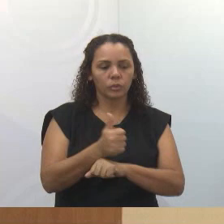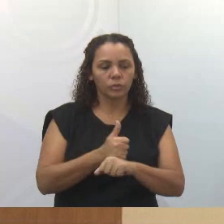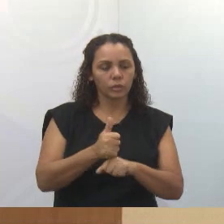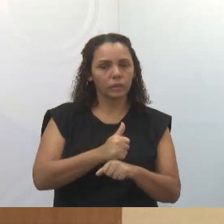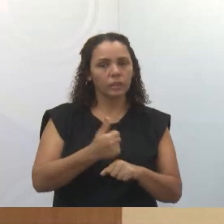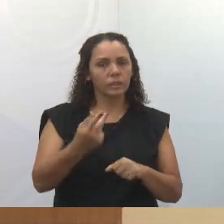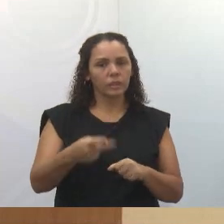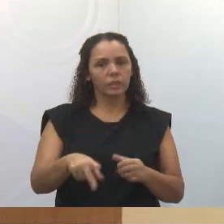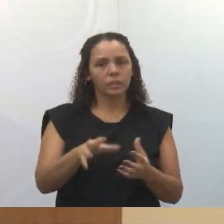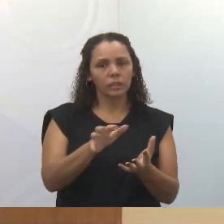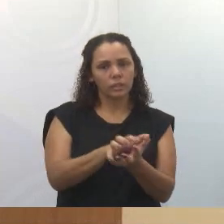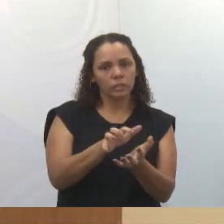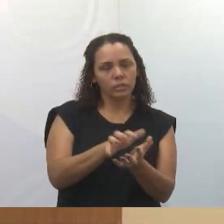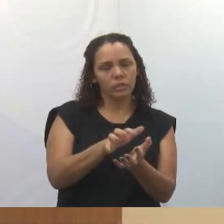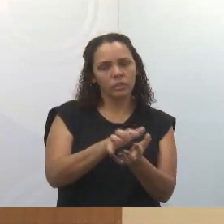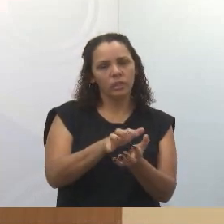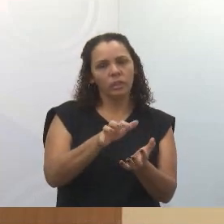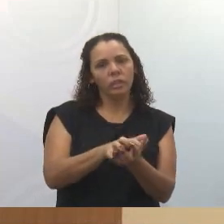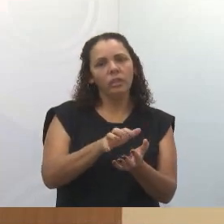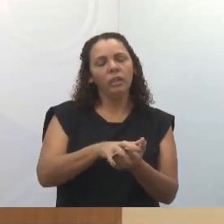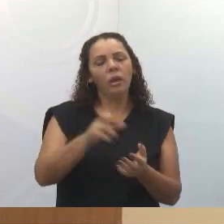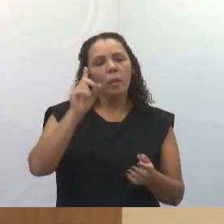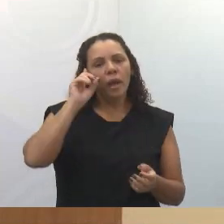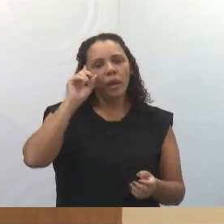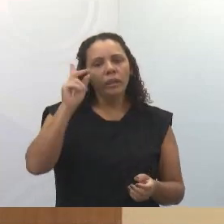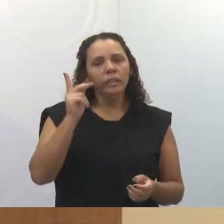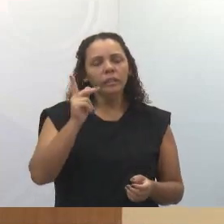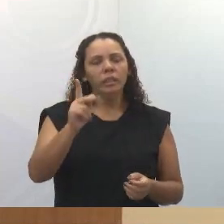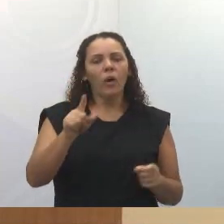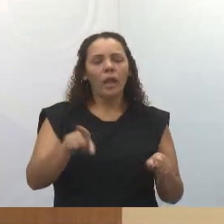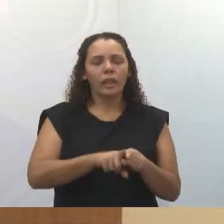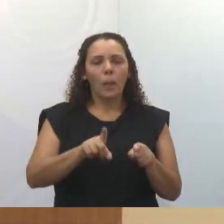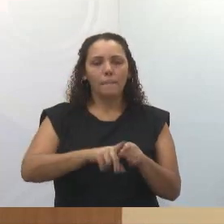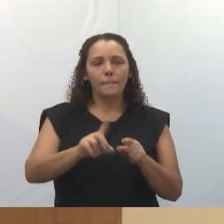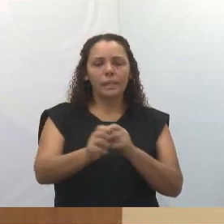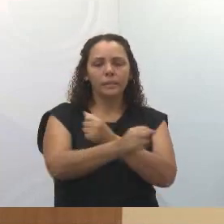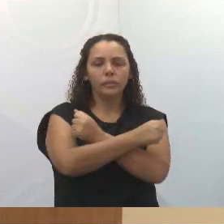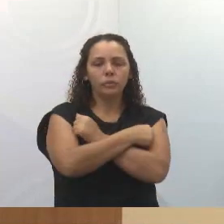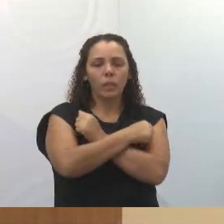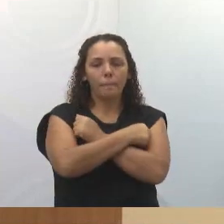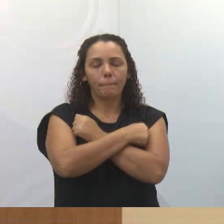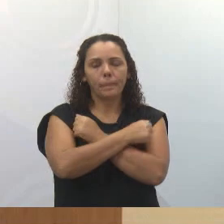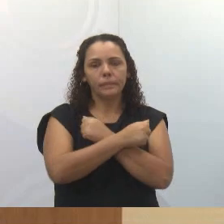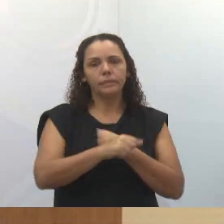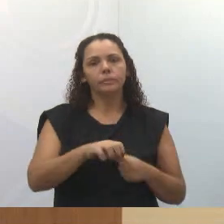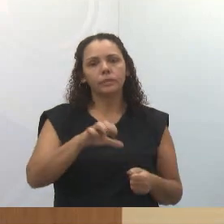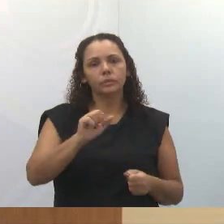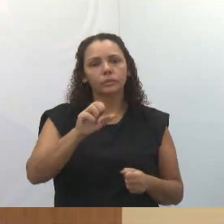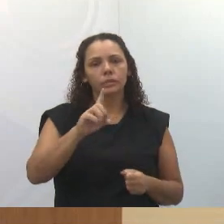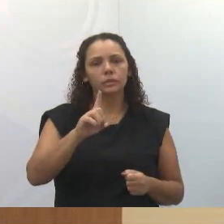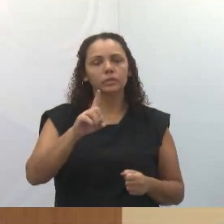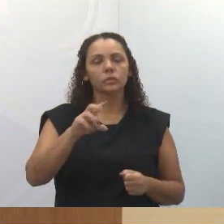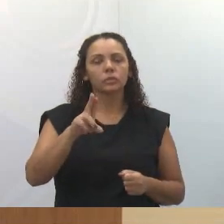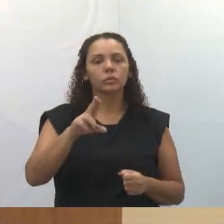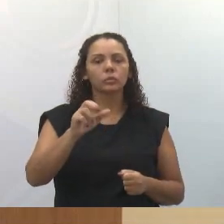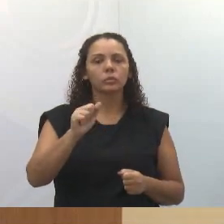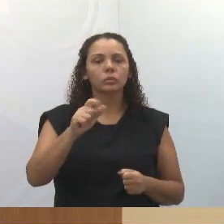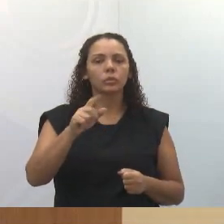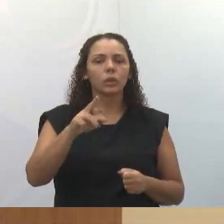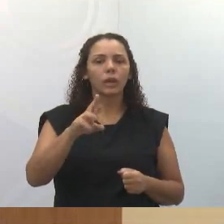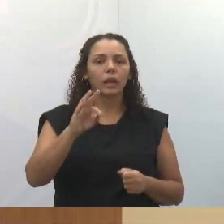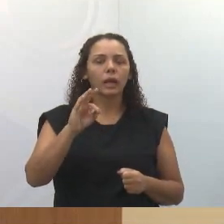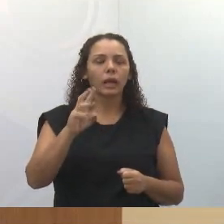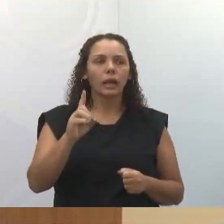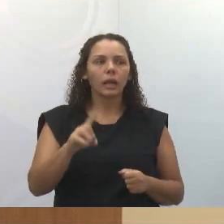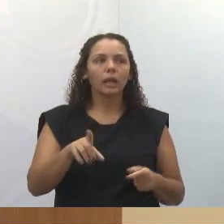Jacarei pelo dia. E mandar um abraço aí para o Eduardo Igutti, o Jorge